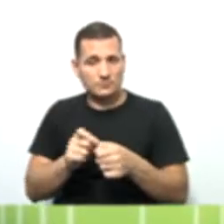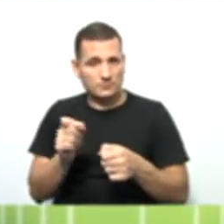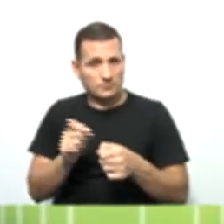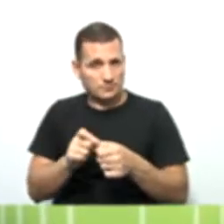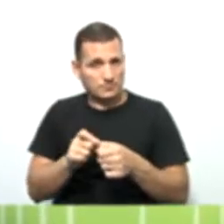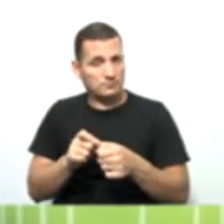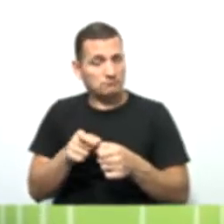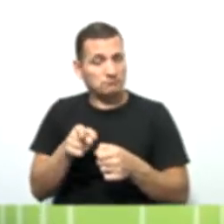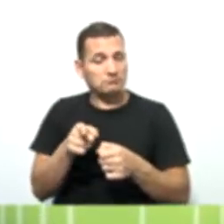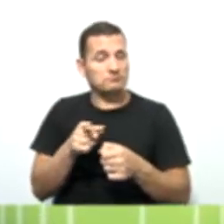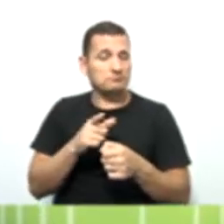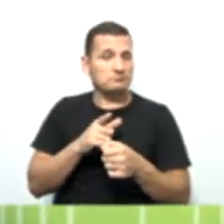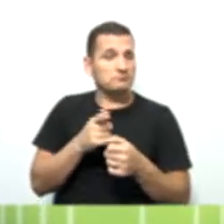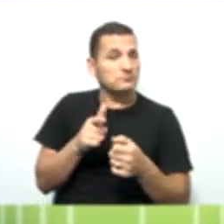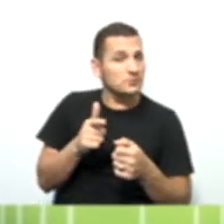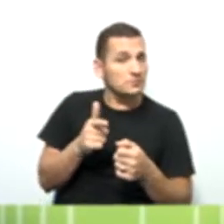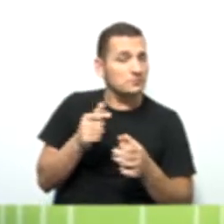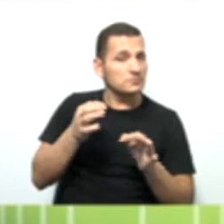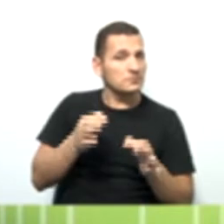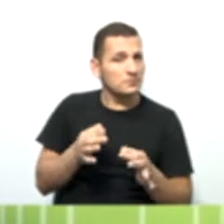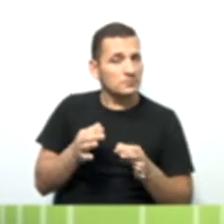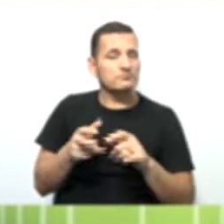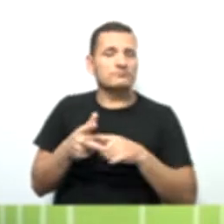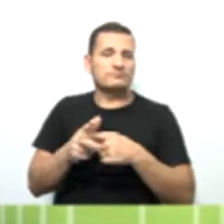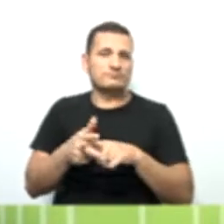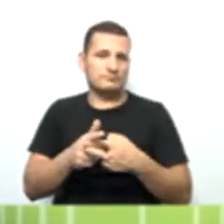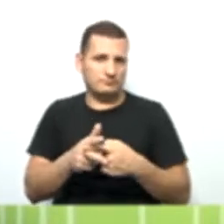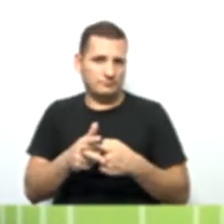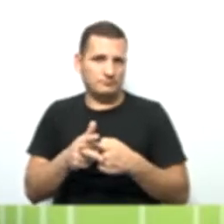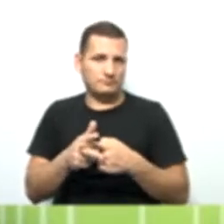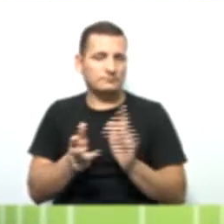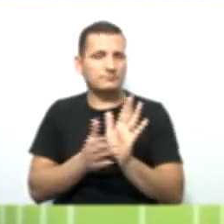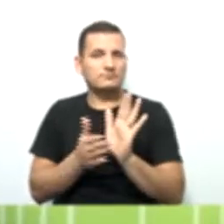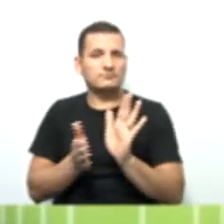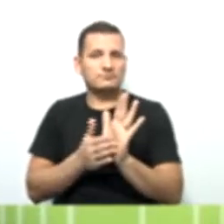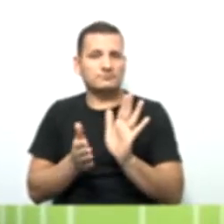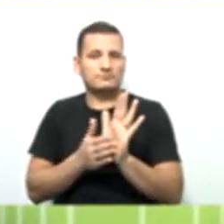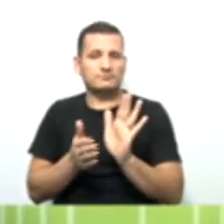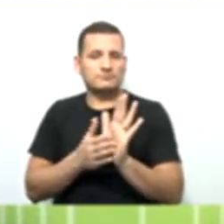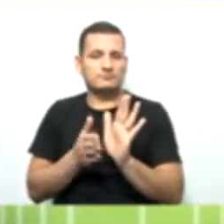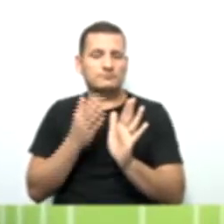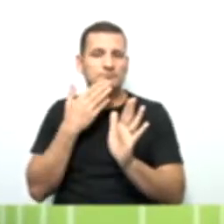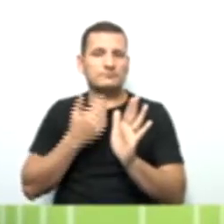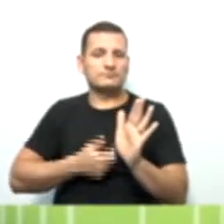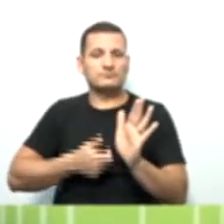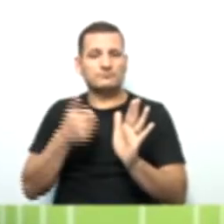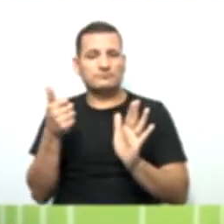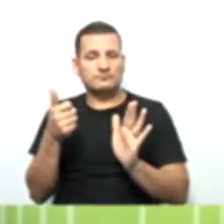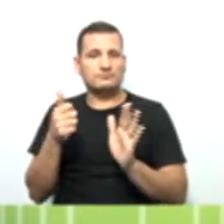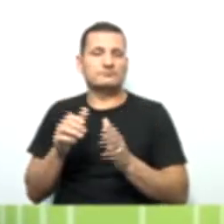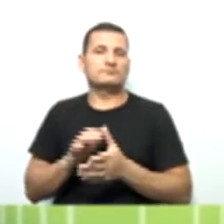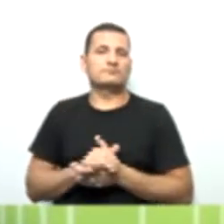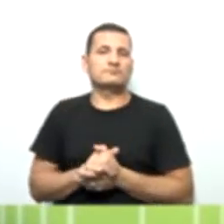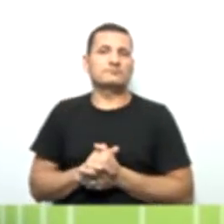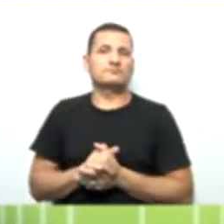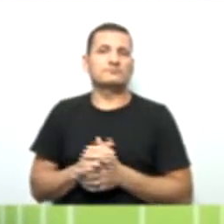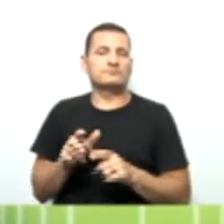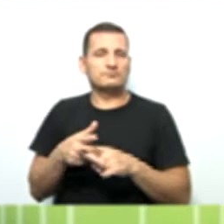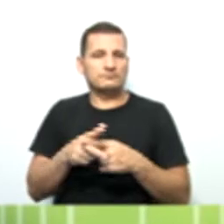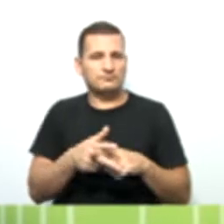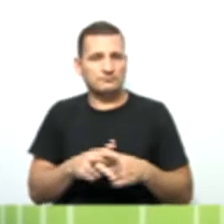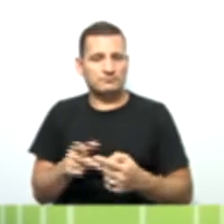se está certo, se não estiver certo, vai propor soluções para melhorar e corrigir o erro.